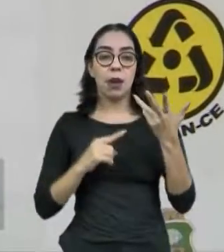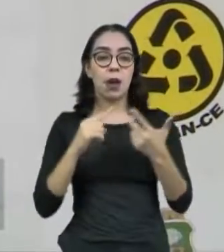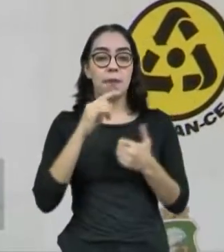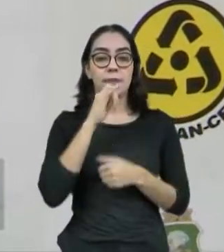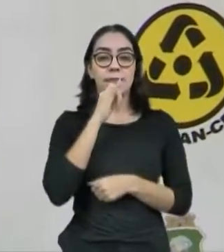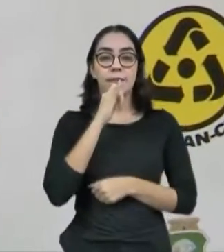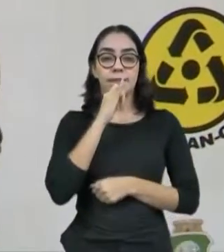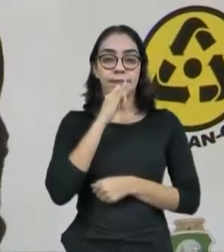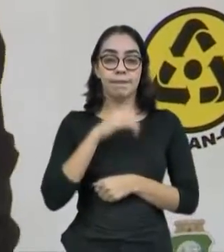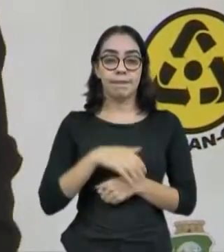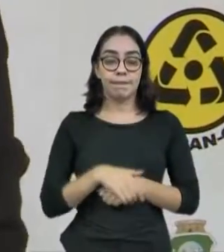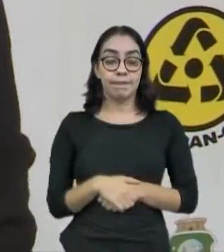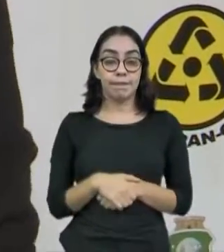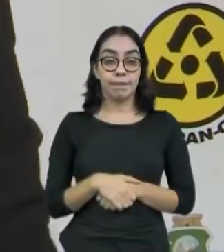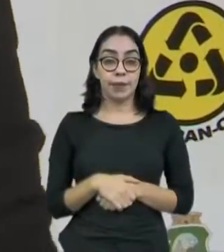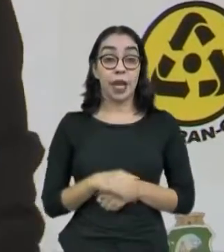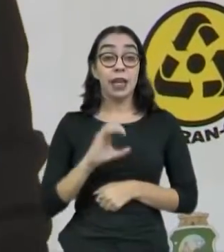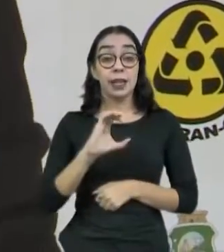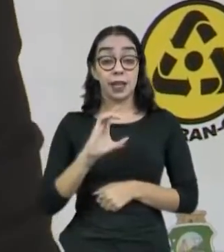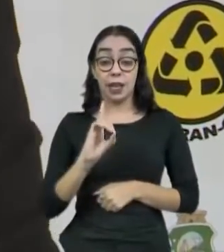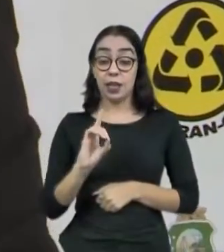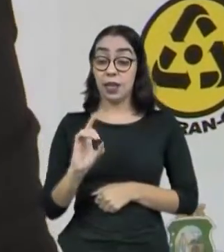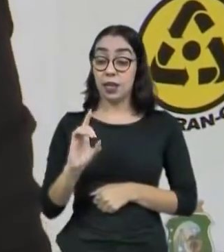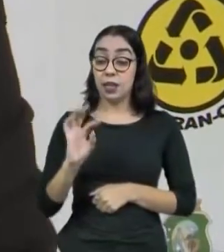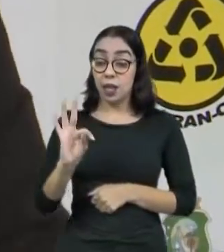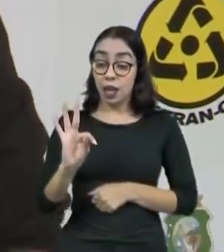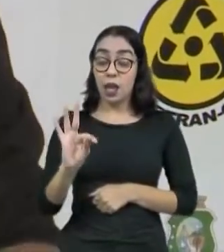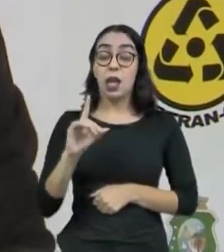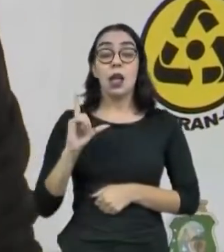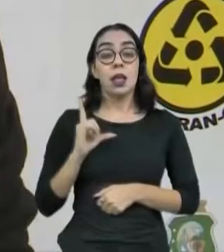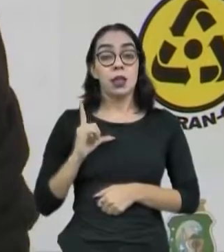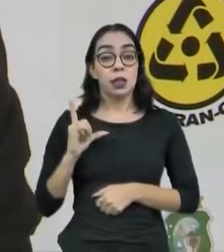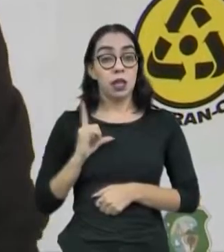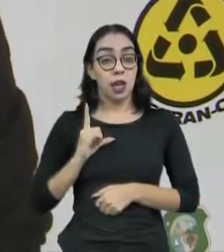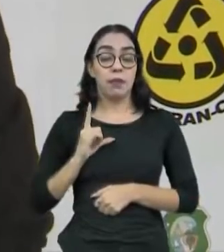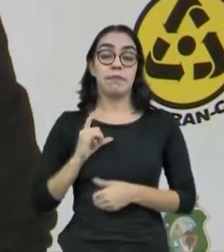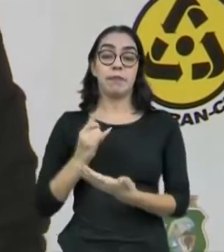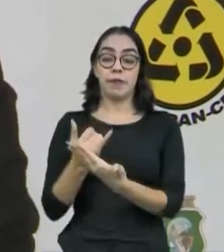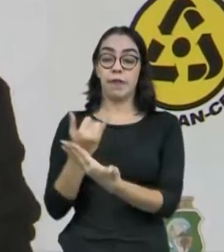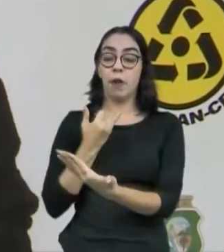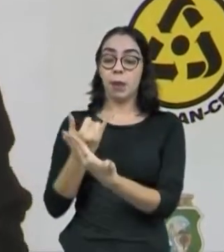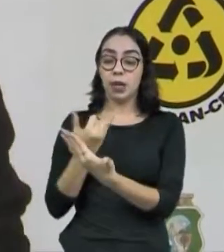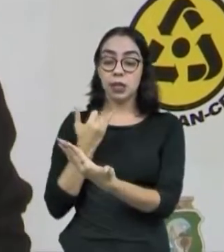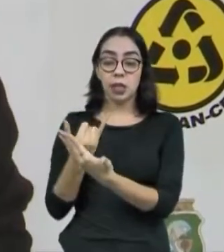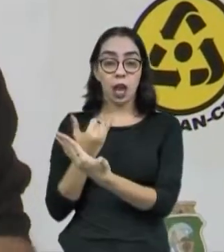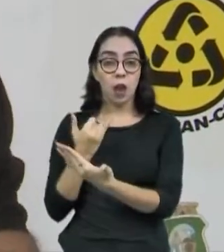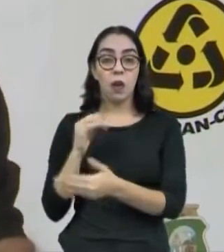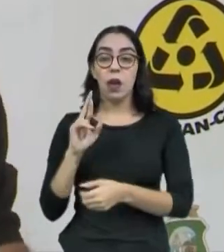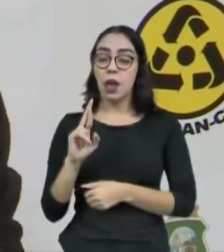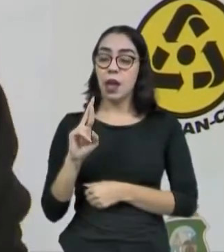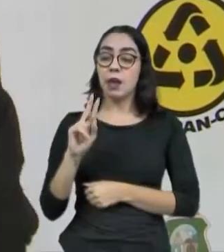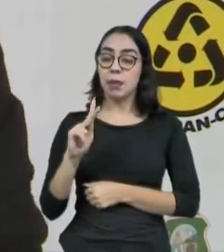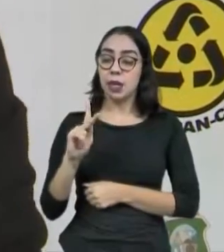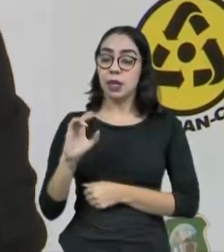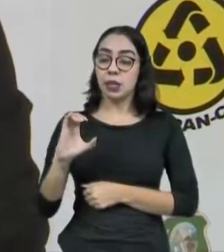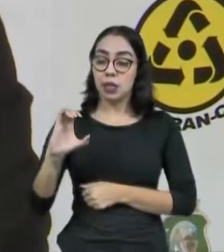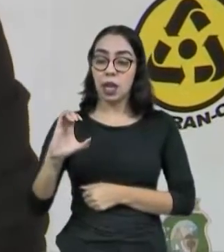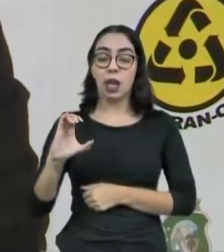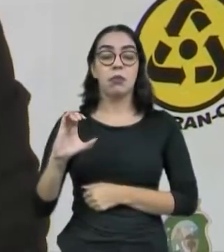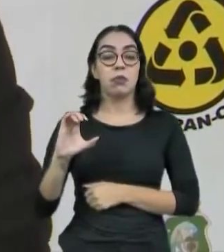através do CDT, você tem várias disponibilidades, como o RNPC, que é o sistema de bons condutores.